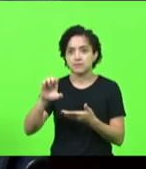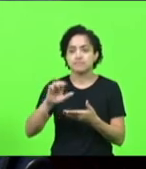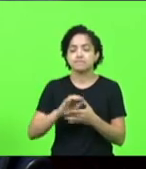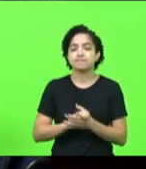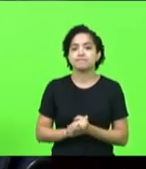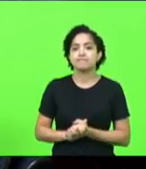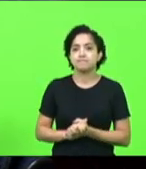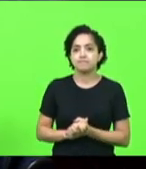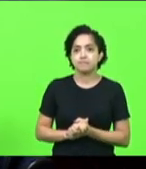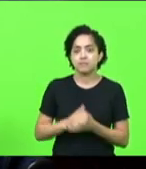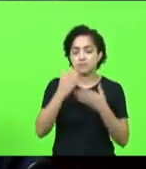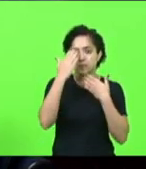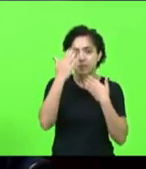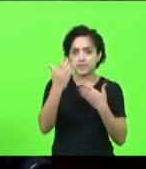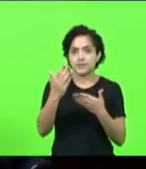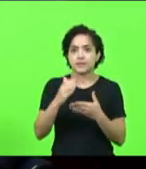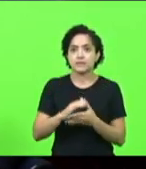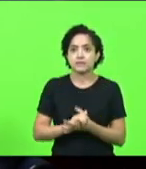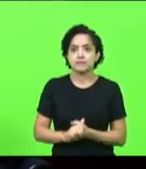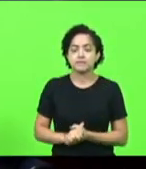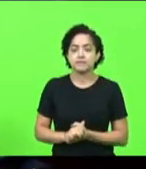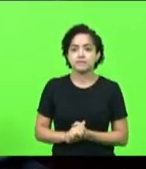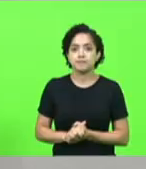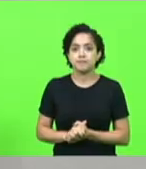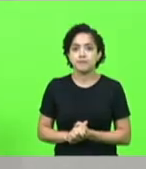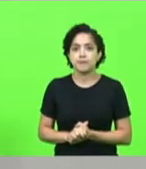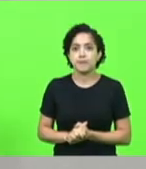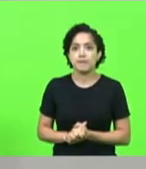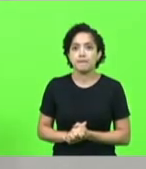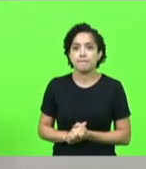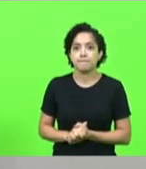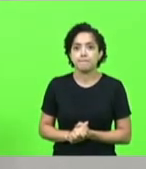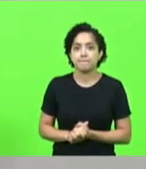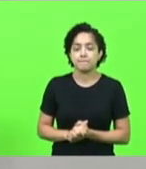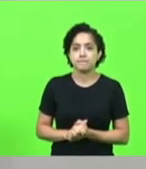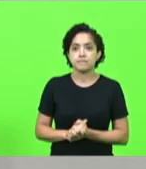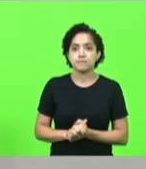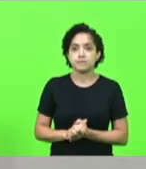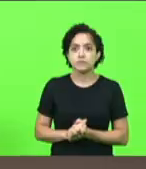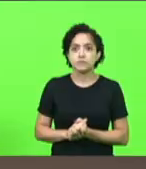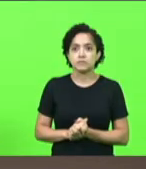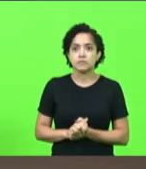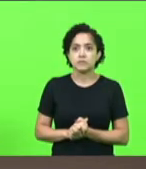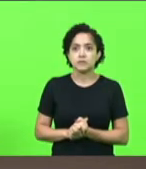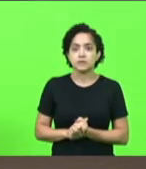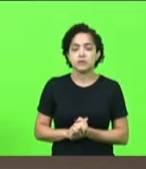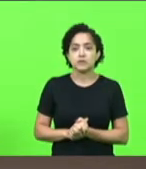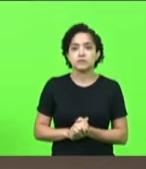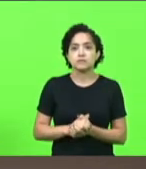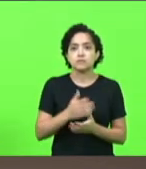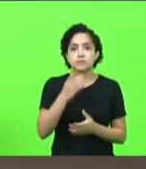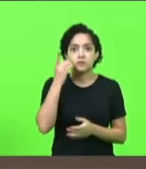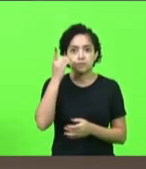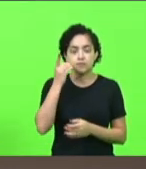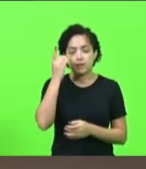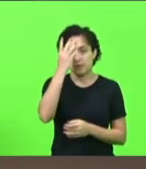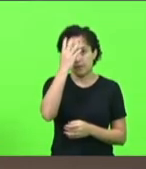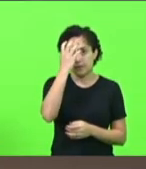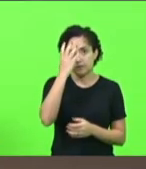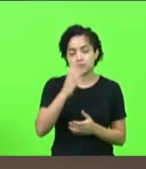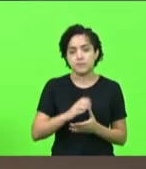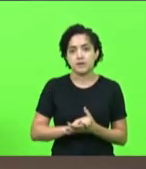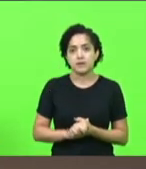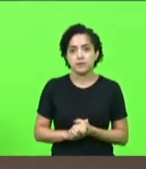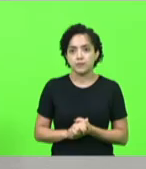obrigado professor obrigado deputado com a palavra deputado Ismael dos Santos senhor presidente senhor deputados mais uma vez